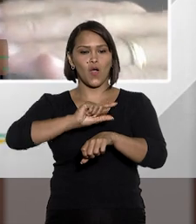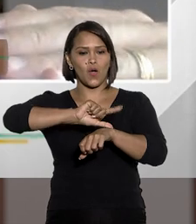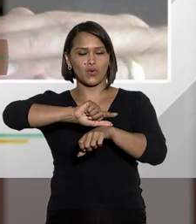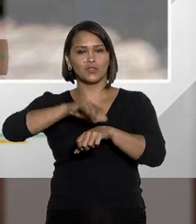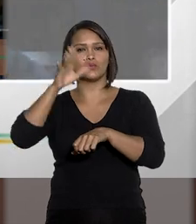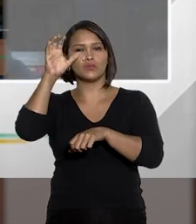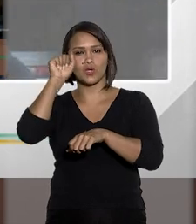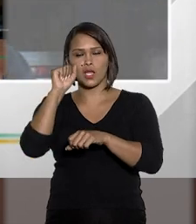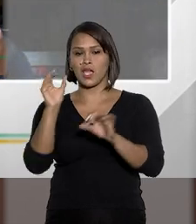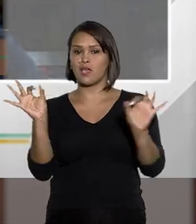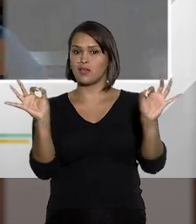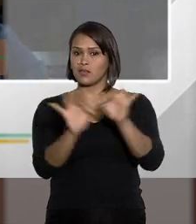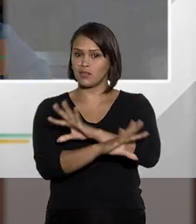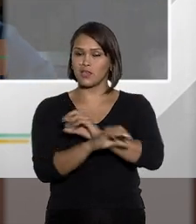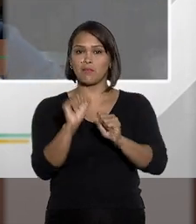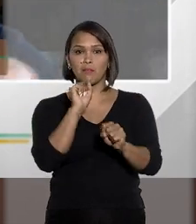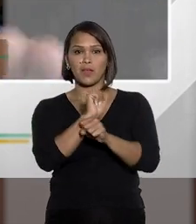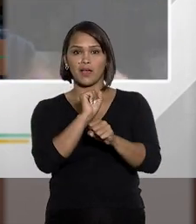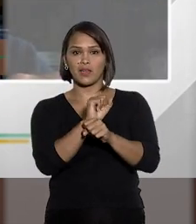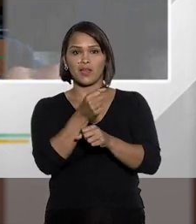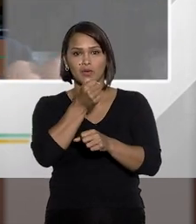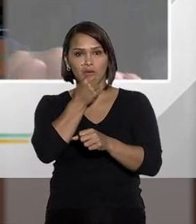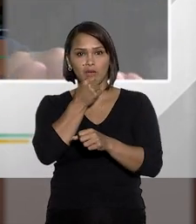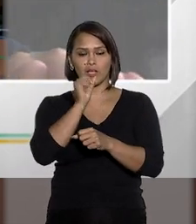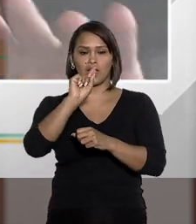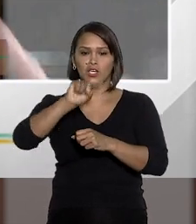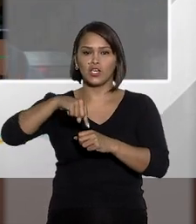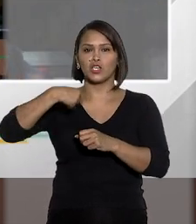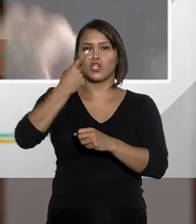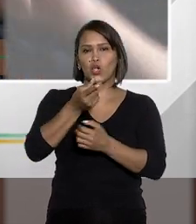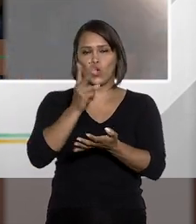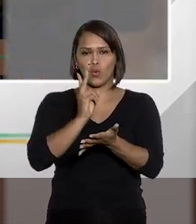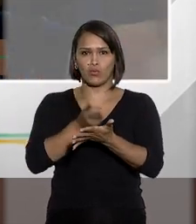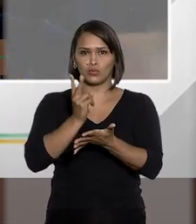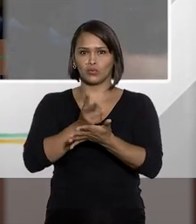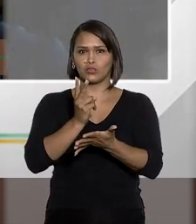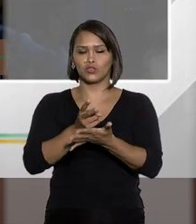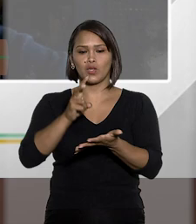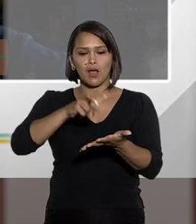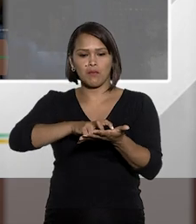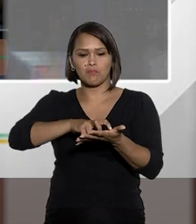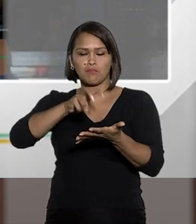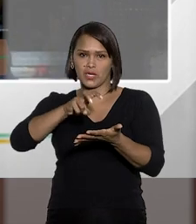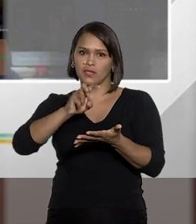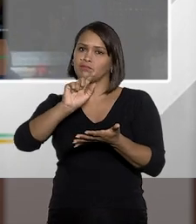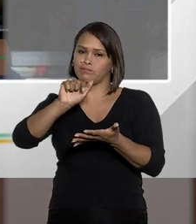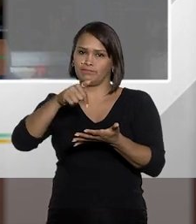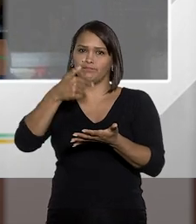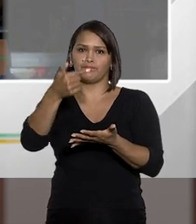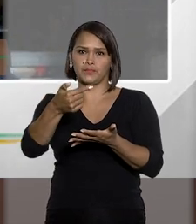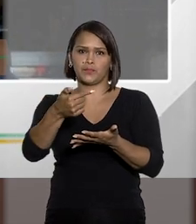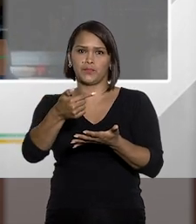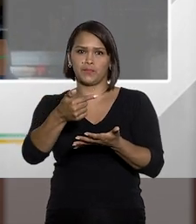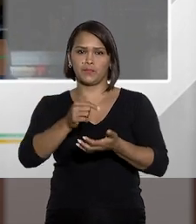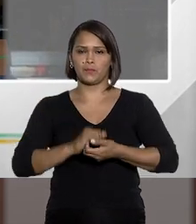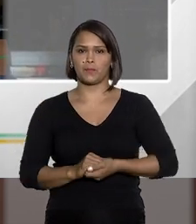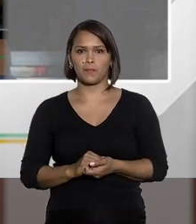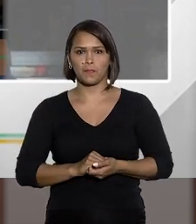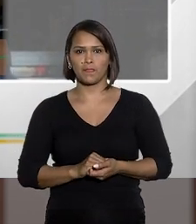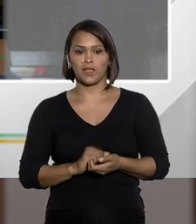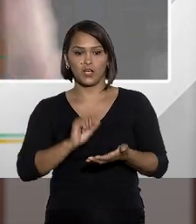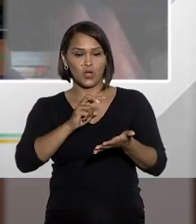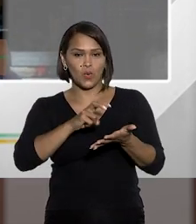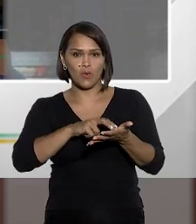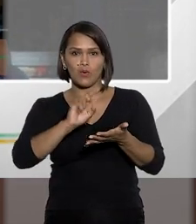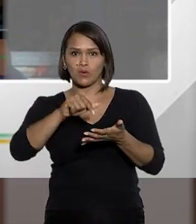horário do repouso noturno tem que interromper o interrogatório e continuar no primeiro dia útil